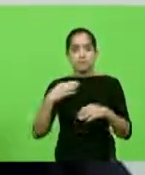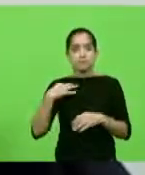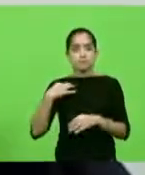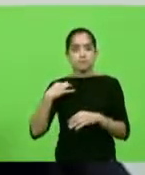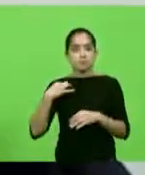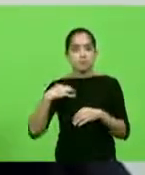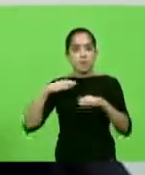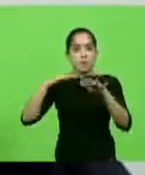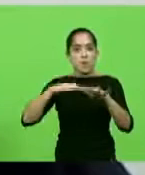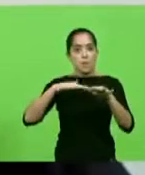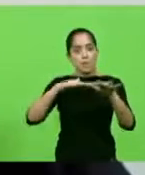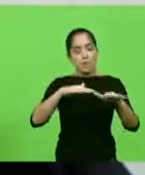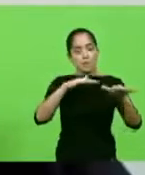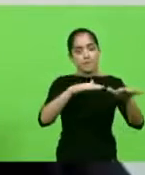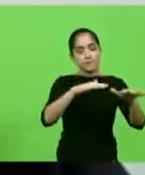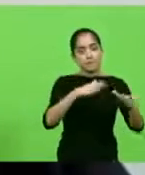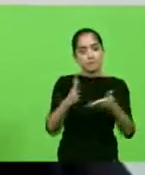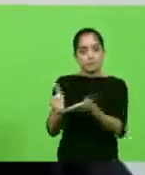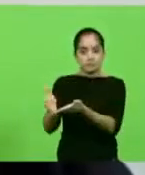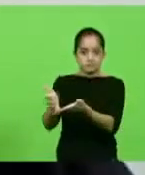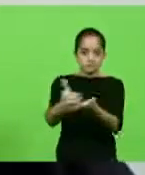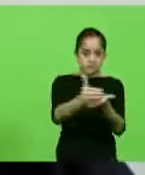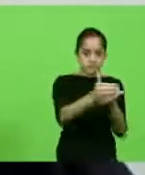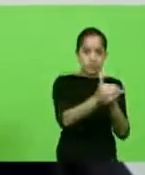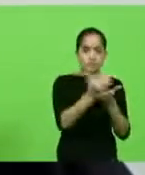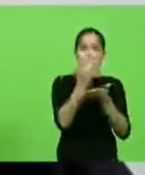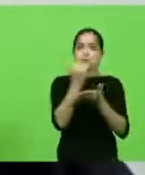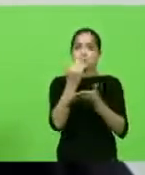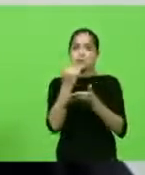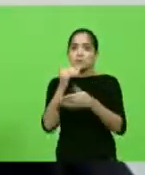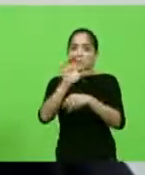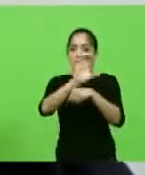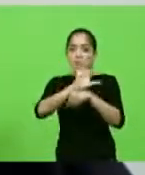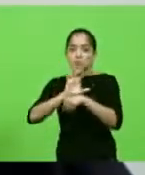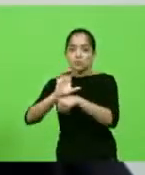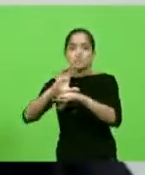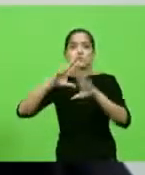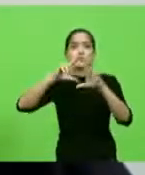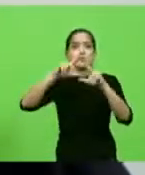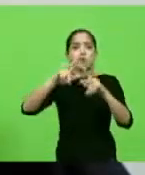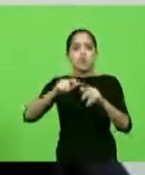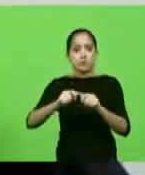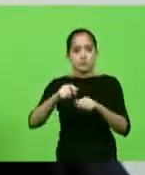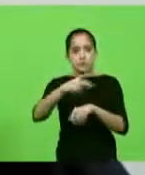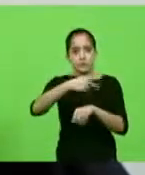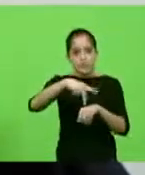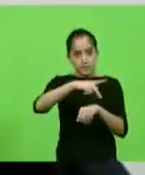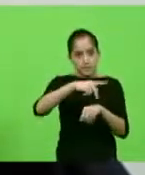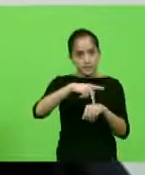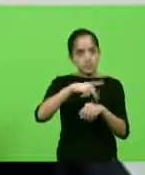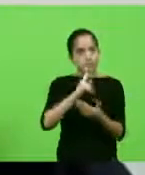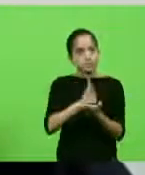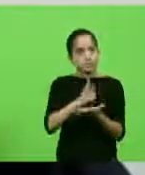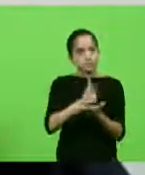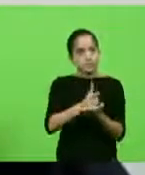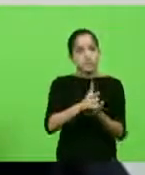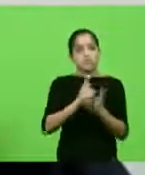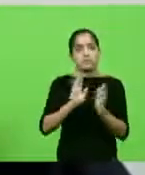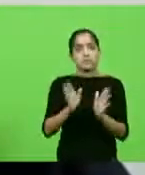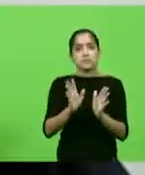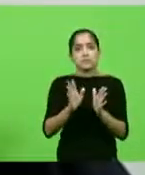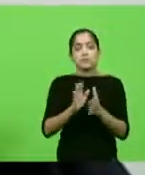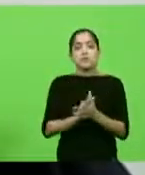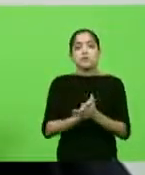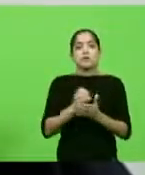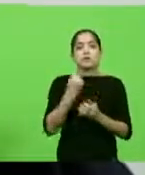uma mobilização para arrecadar alimentos em todos os estados do país. A ação é permanente e já na primeira leva